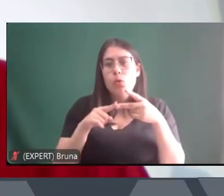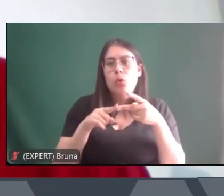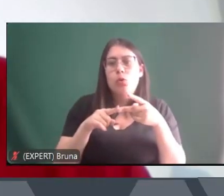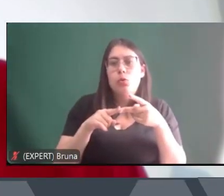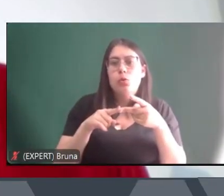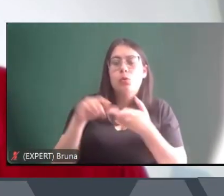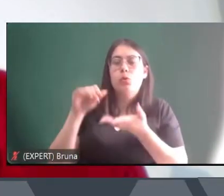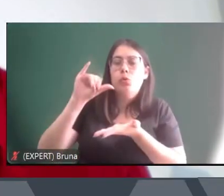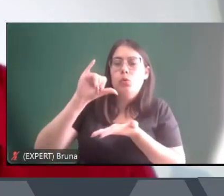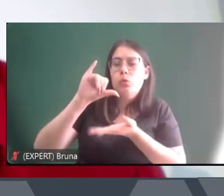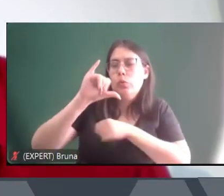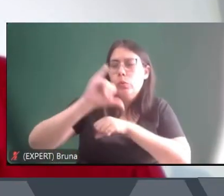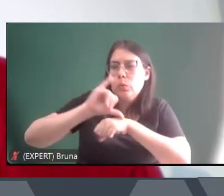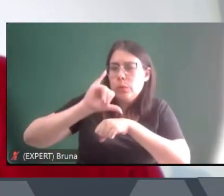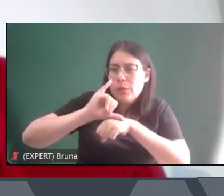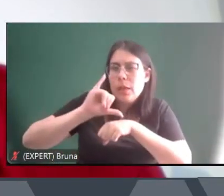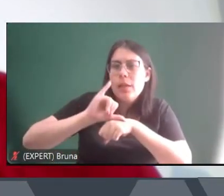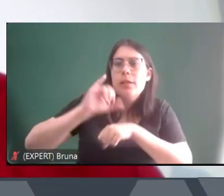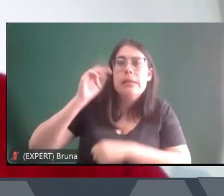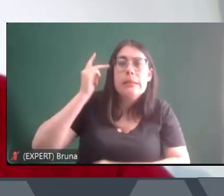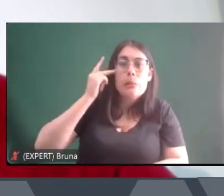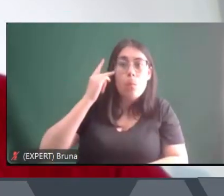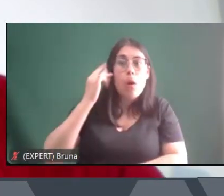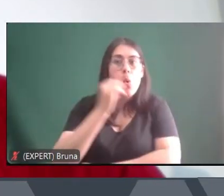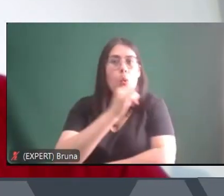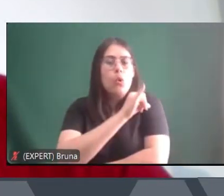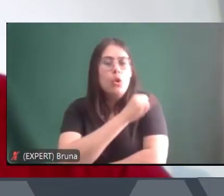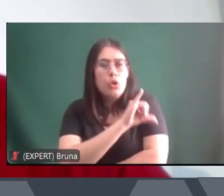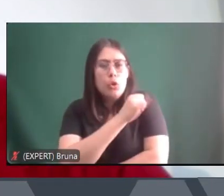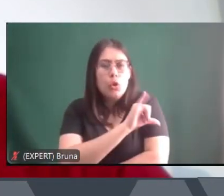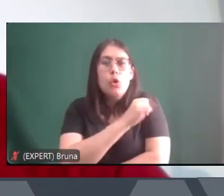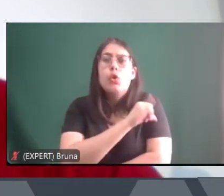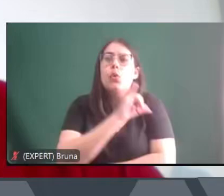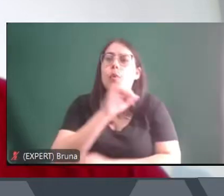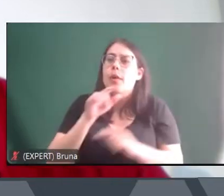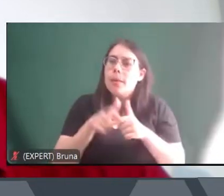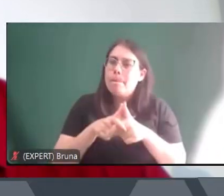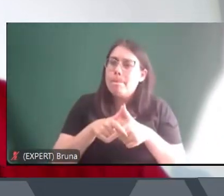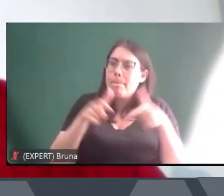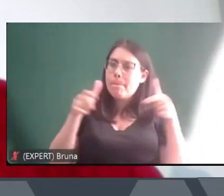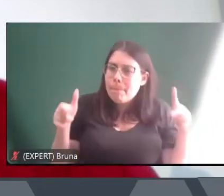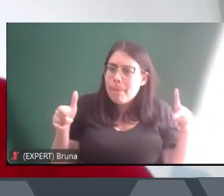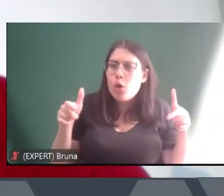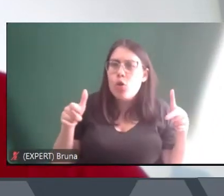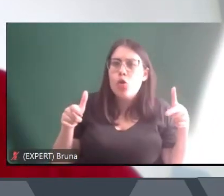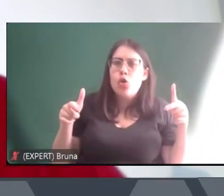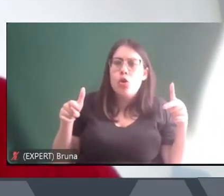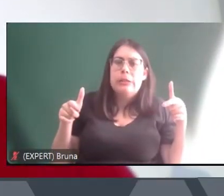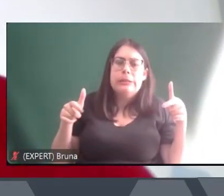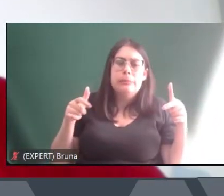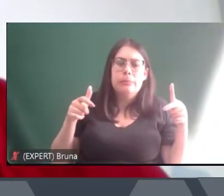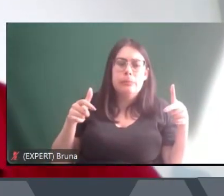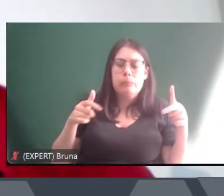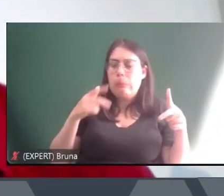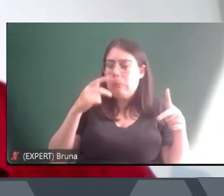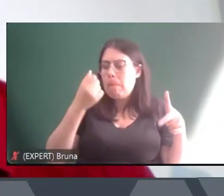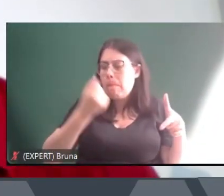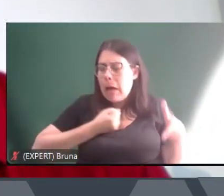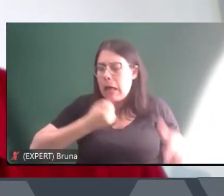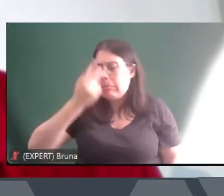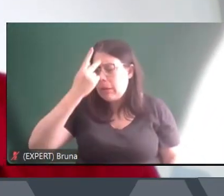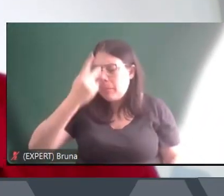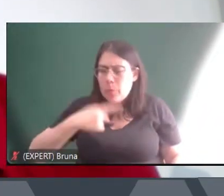no começo dos anos 80 e 90, São Paulo e Rio de Janeiro, que eram as cidades com mais homicídios e com maior quantidade de violência